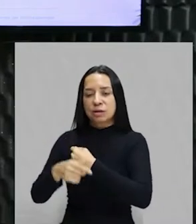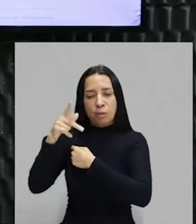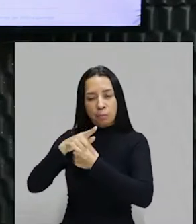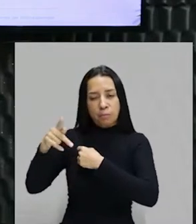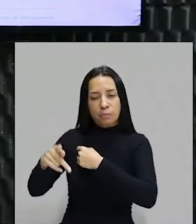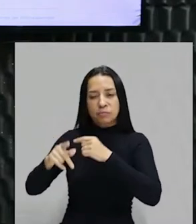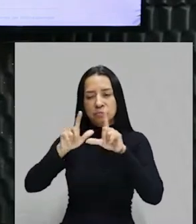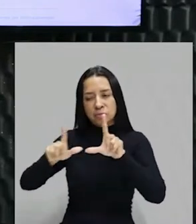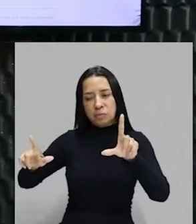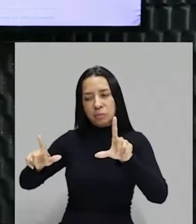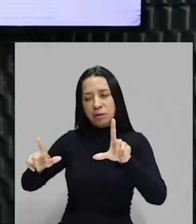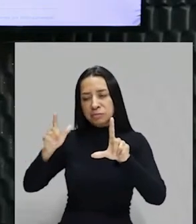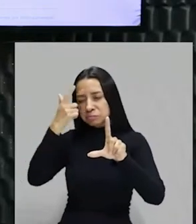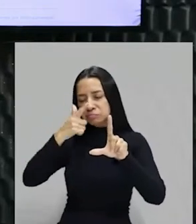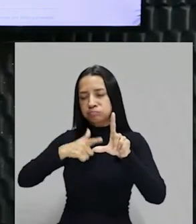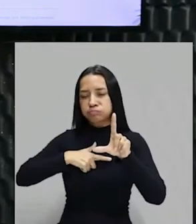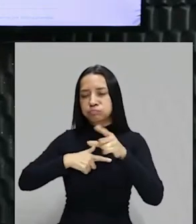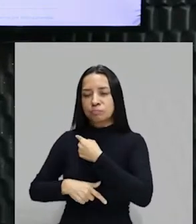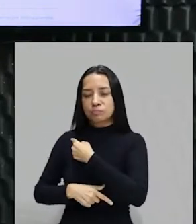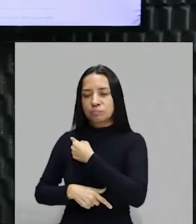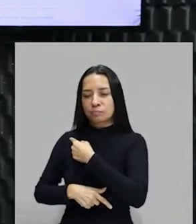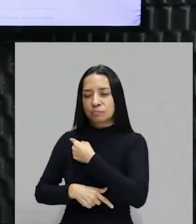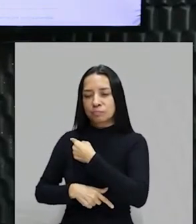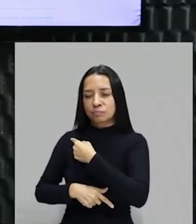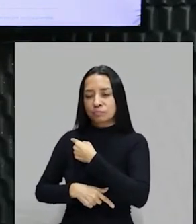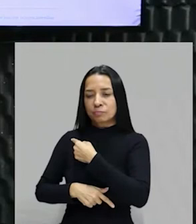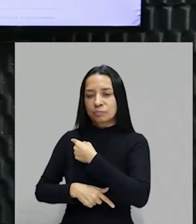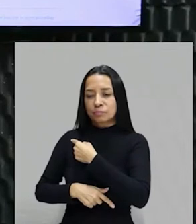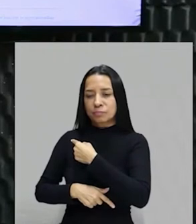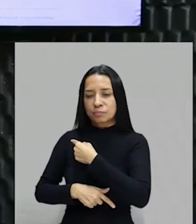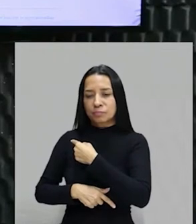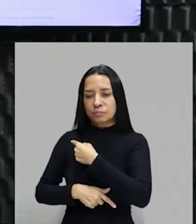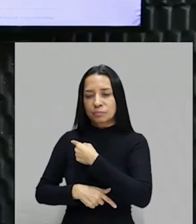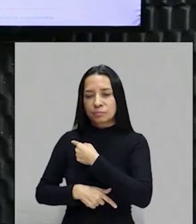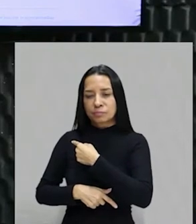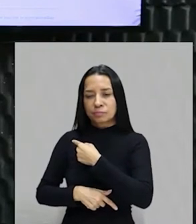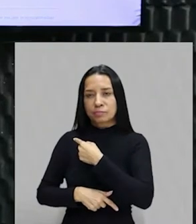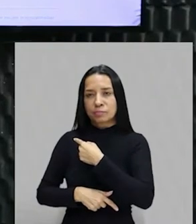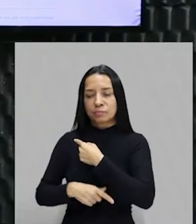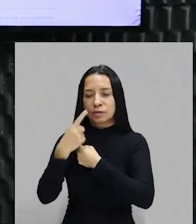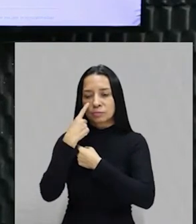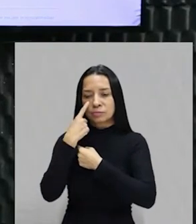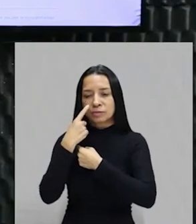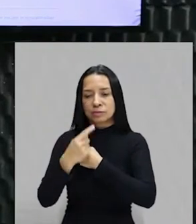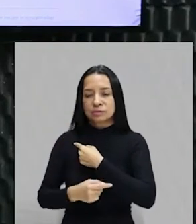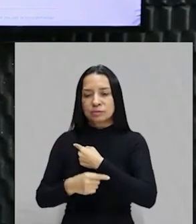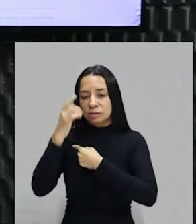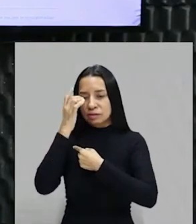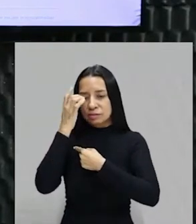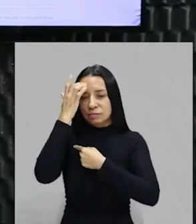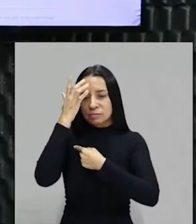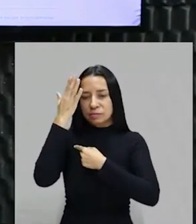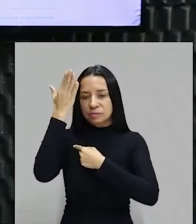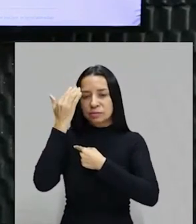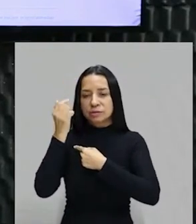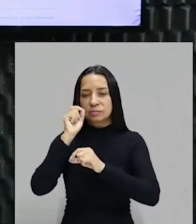Tiradentes esquartejado. Agora, preste atenção ao contorno que eu vou fazer sobre o quadro. Bom, é fácil você identificar que no